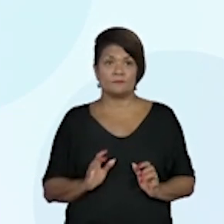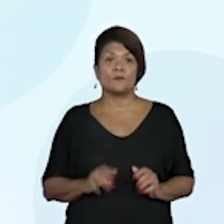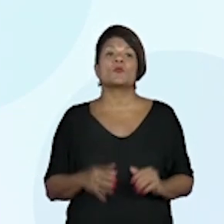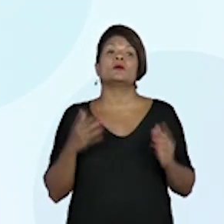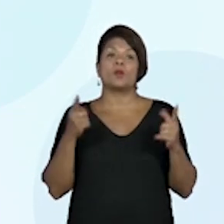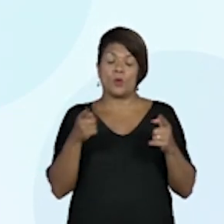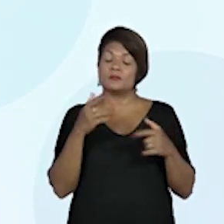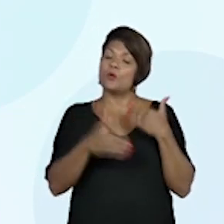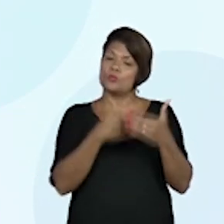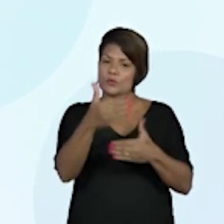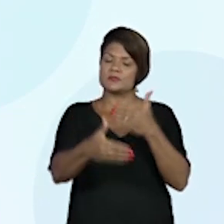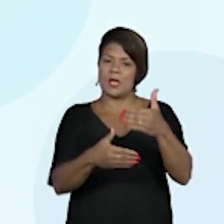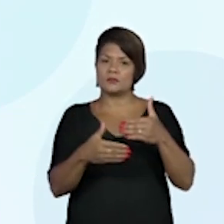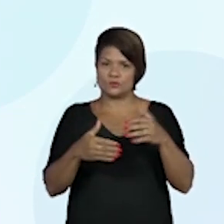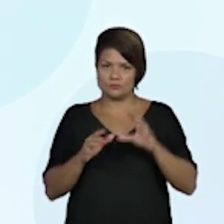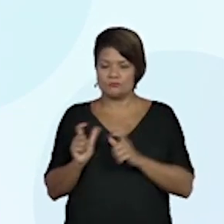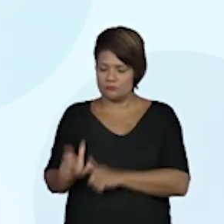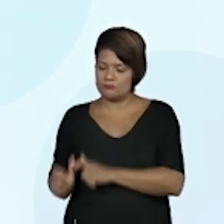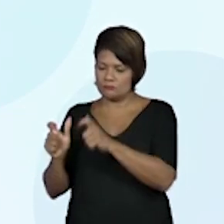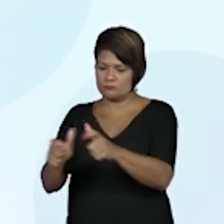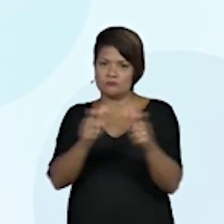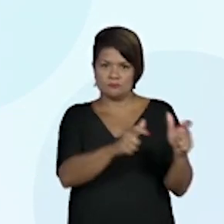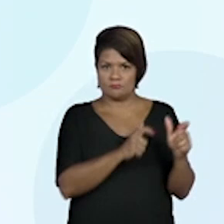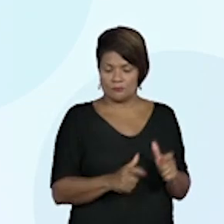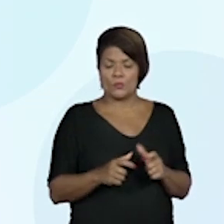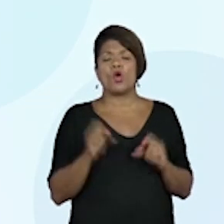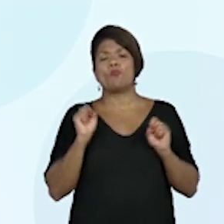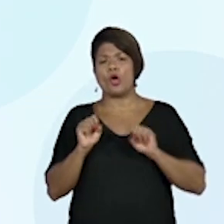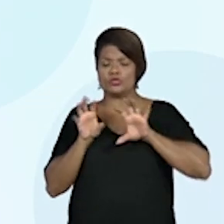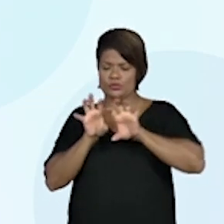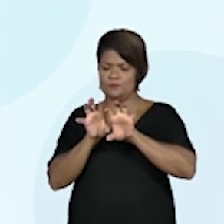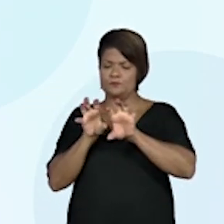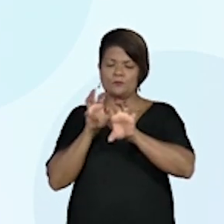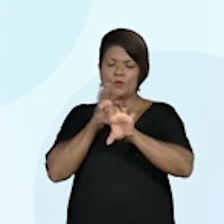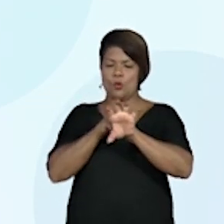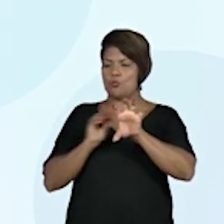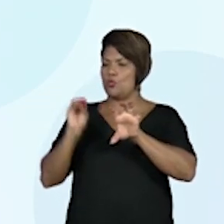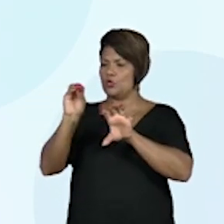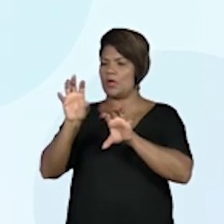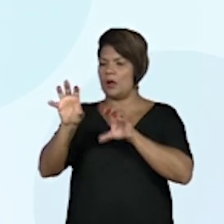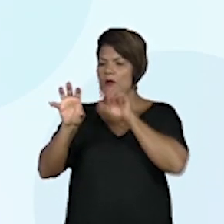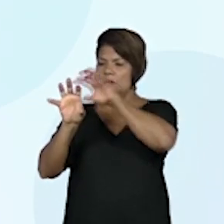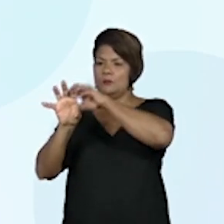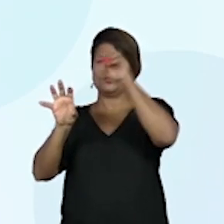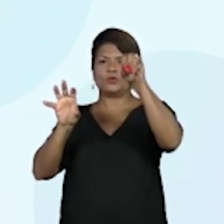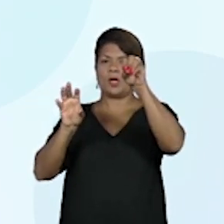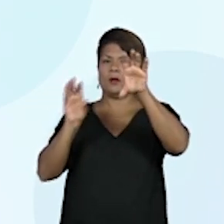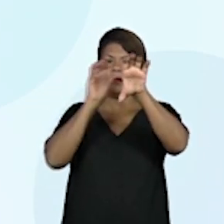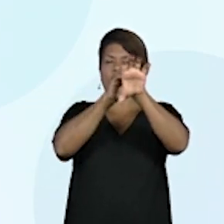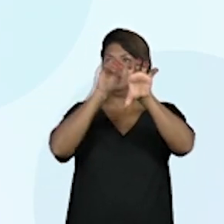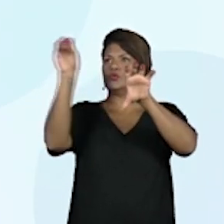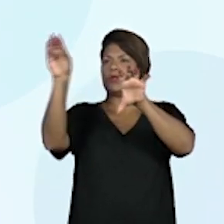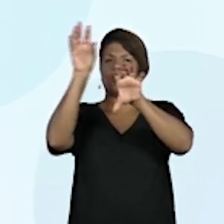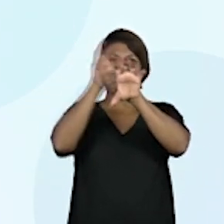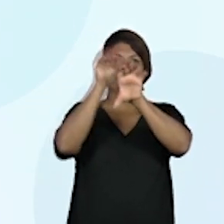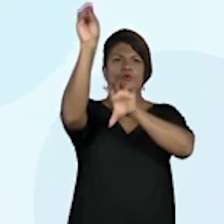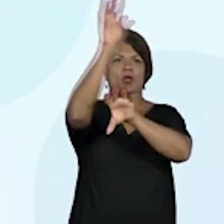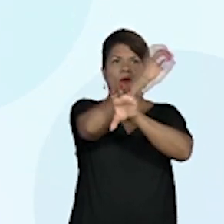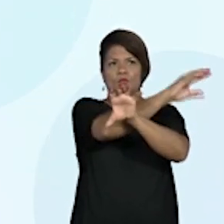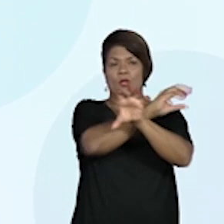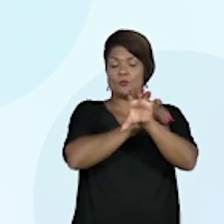migratório. Seja de um estado para outro estado, ou mudança de país, ou até mudanças de